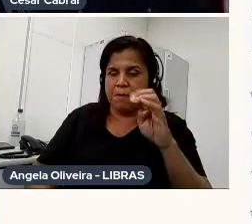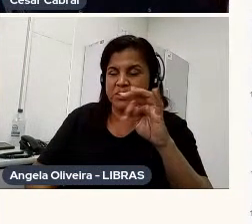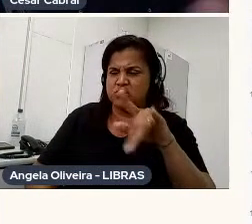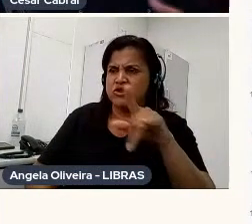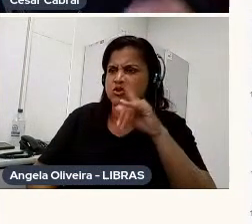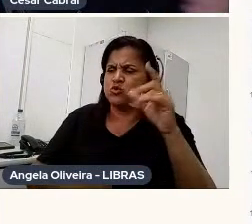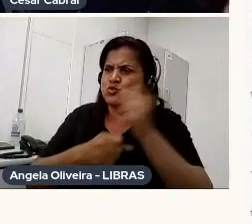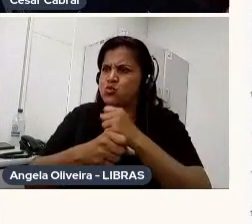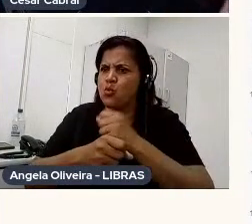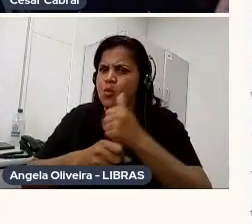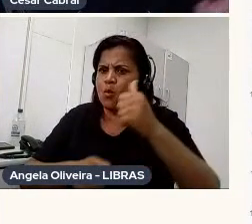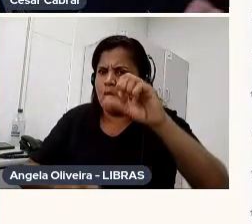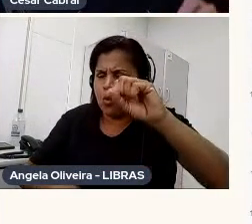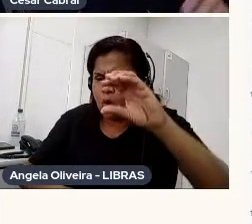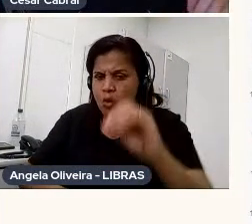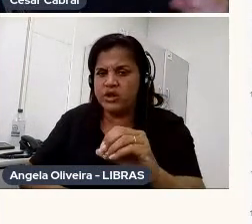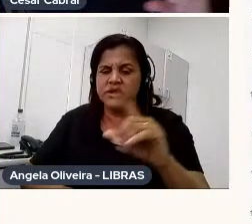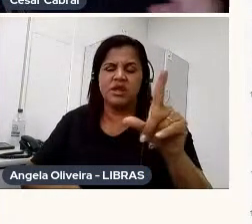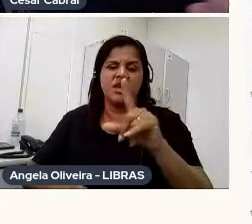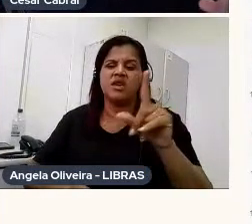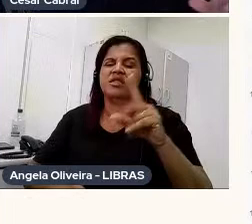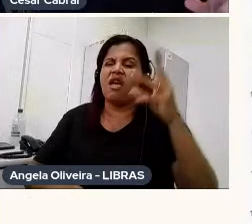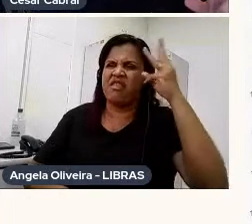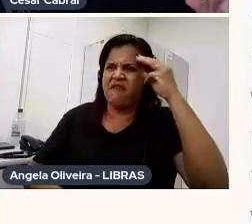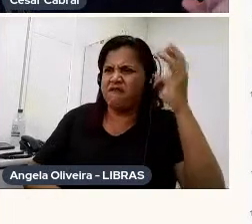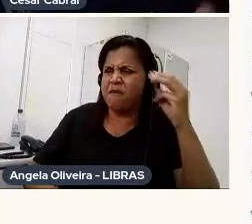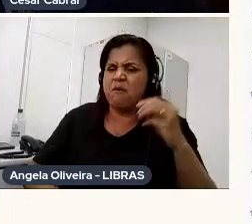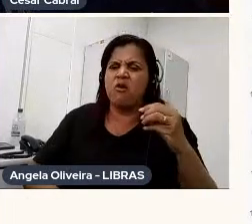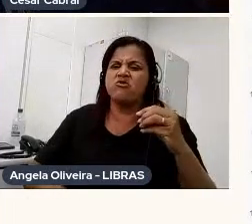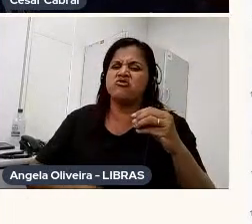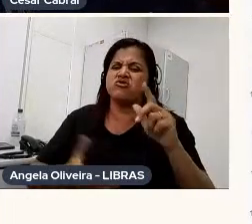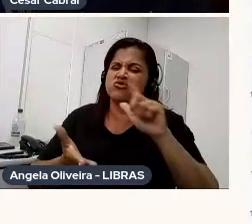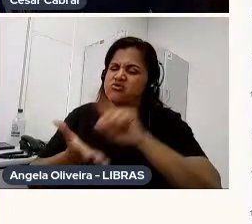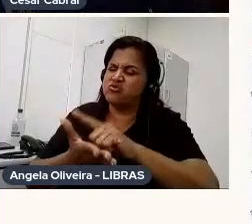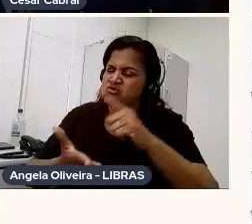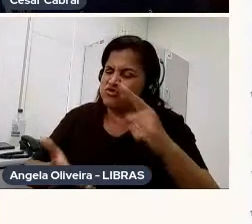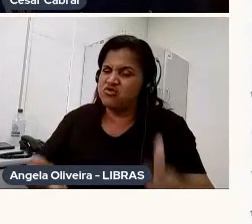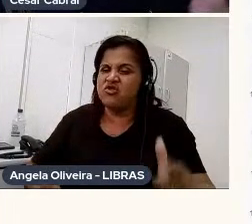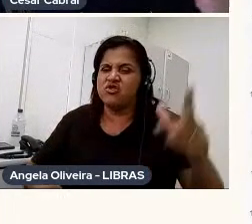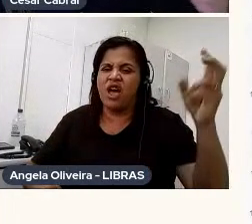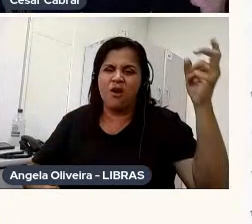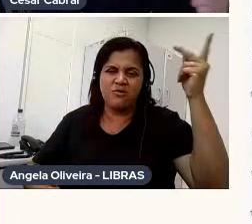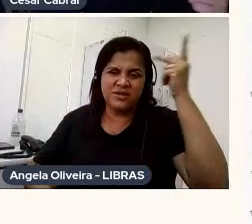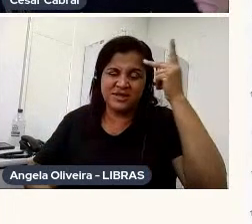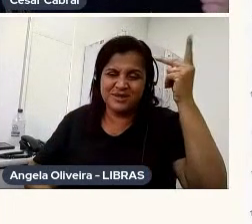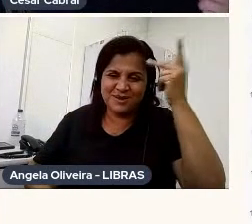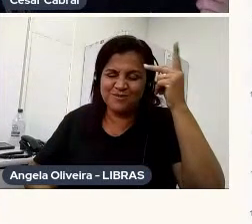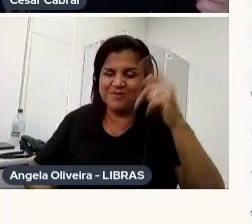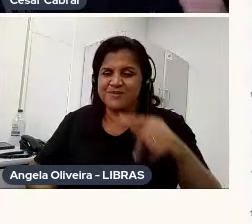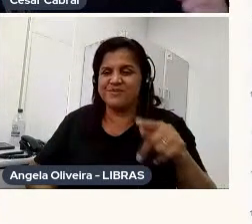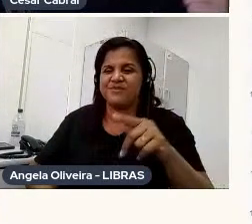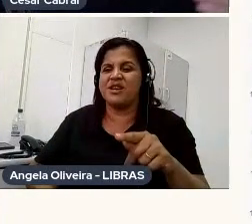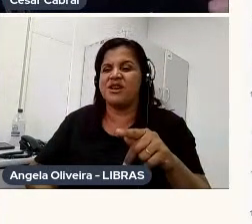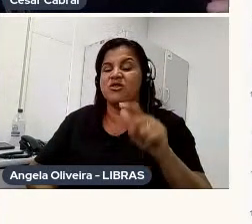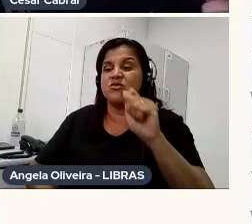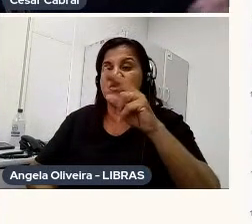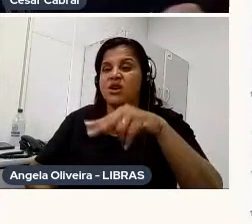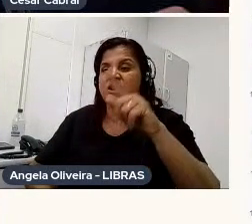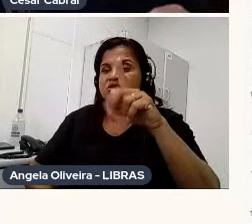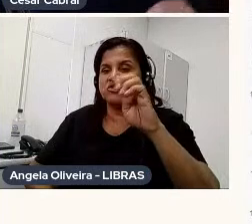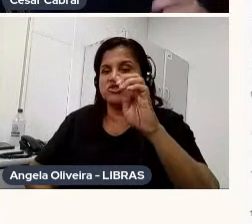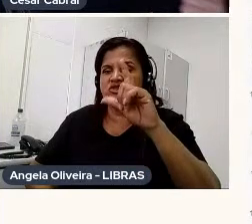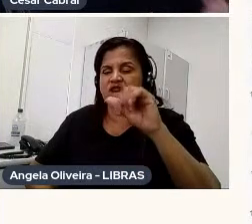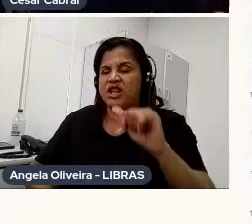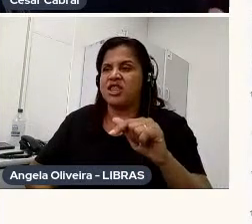muito famosa no jornal Folha de São Paulo, nas tirinhas diárias do jornal, e o Angeli começou a desenhar a morte dela,